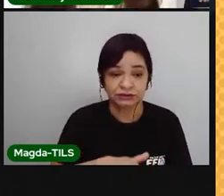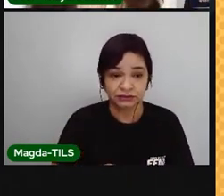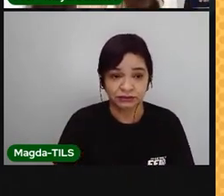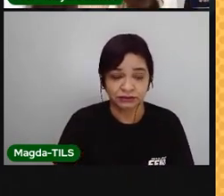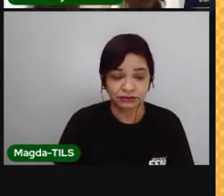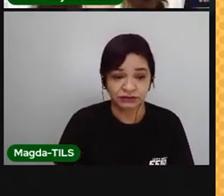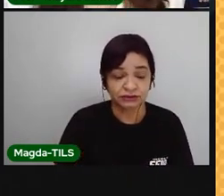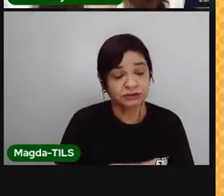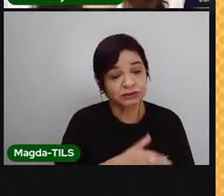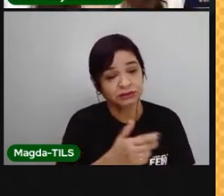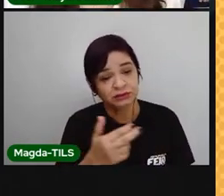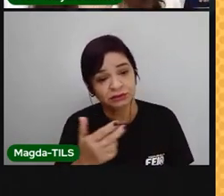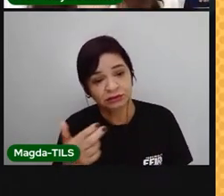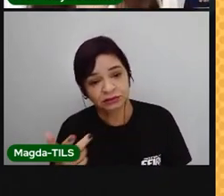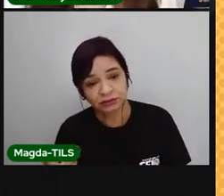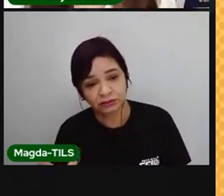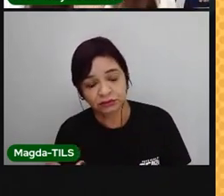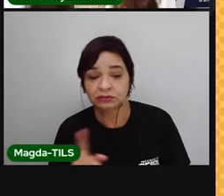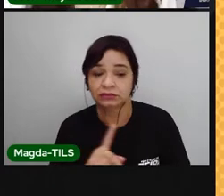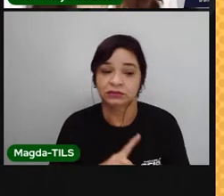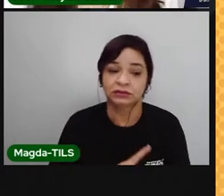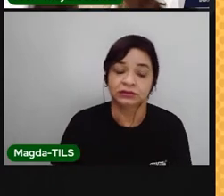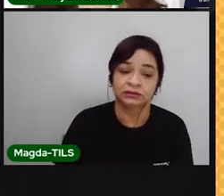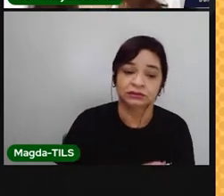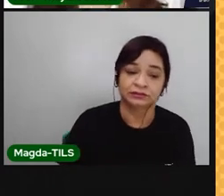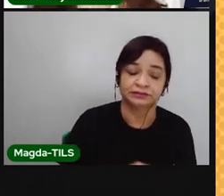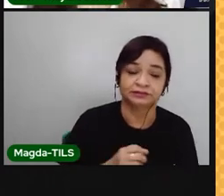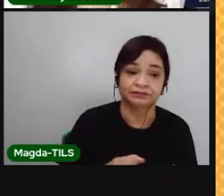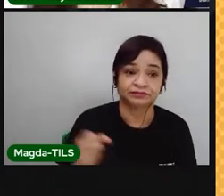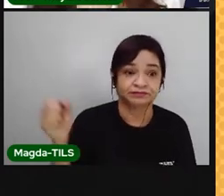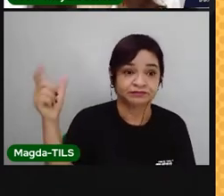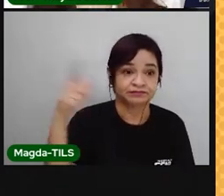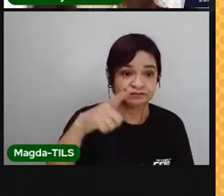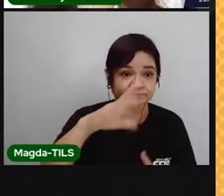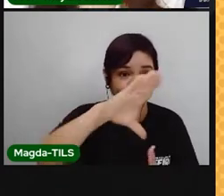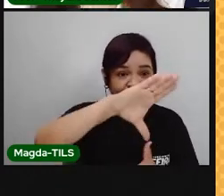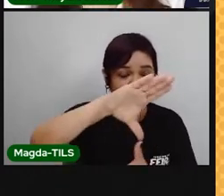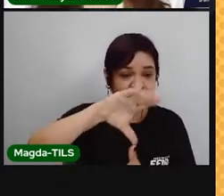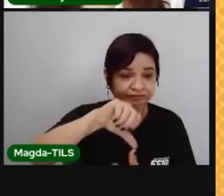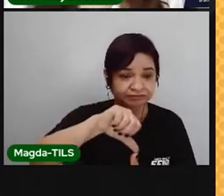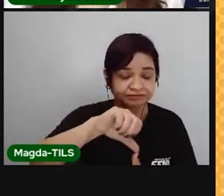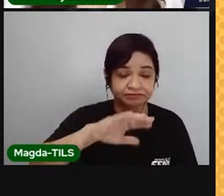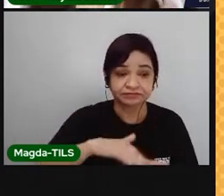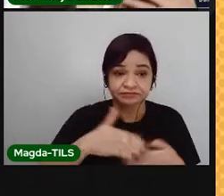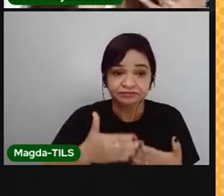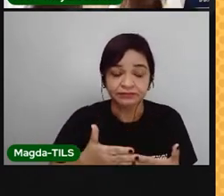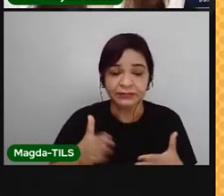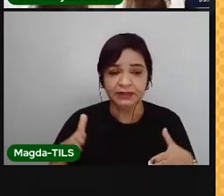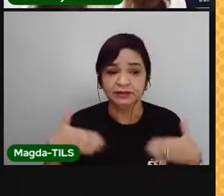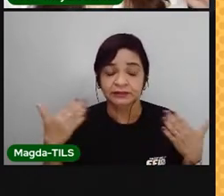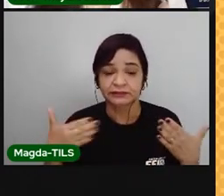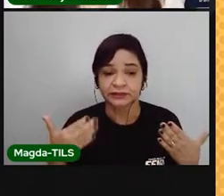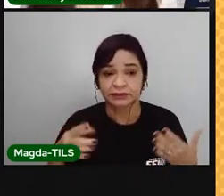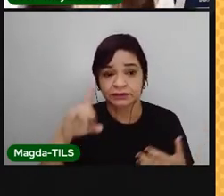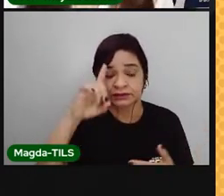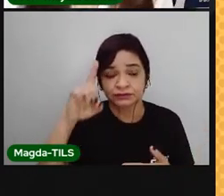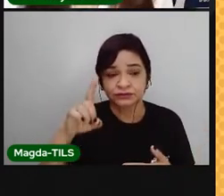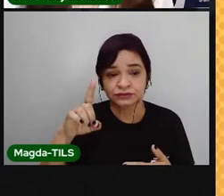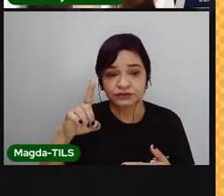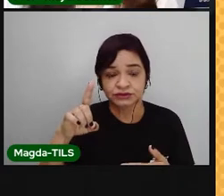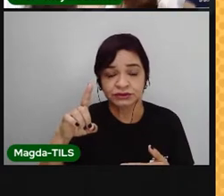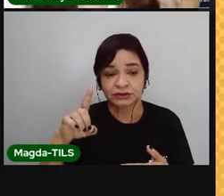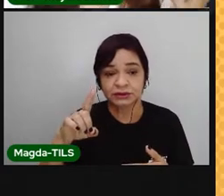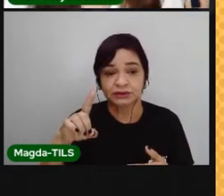vai estar iluminando do mesmo jeito. Os dois hemisférios. Já no verão, a gente tem dias mais longos e noites mais